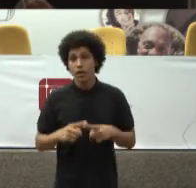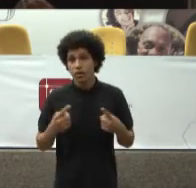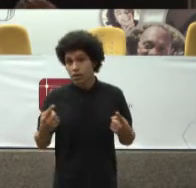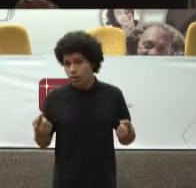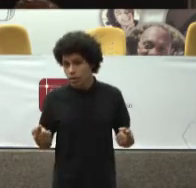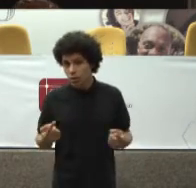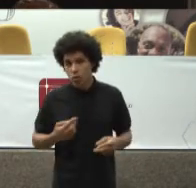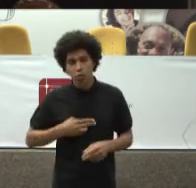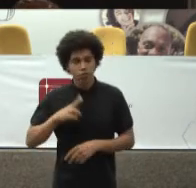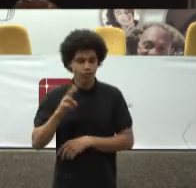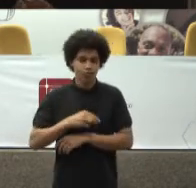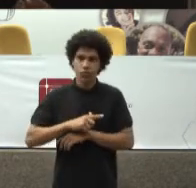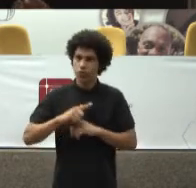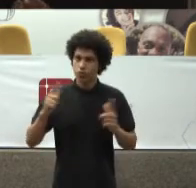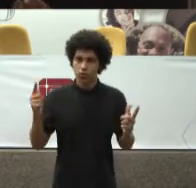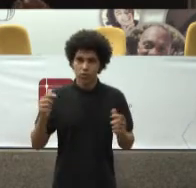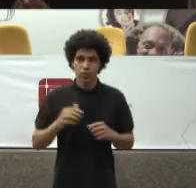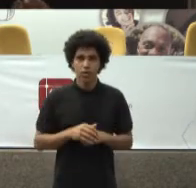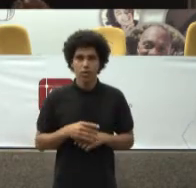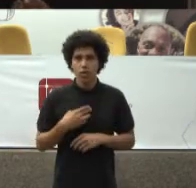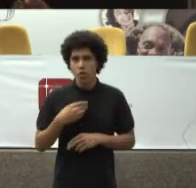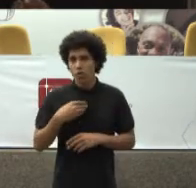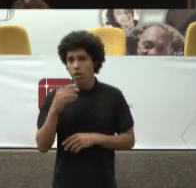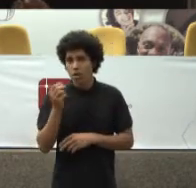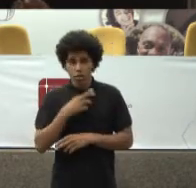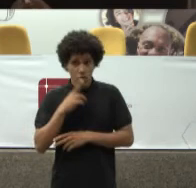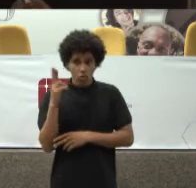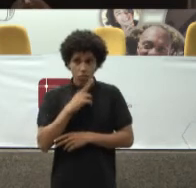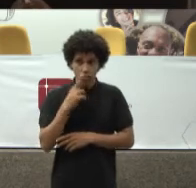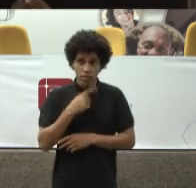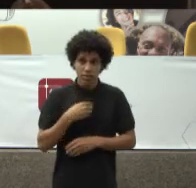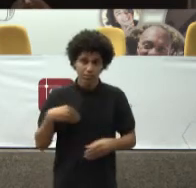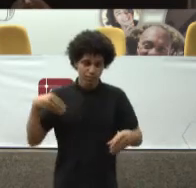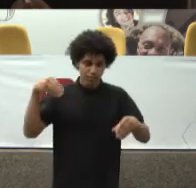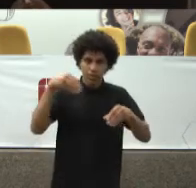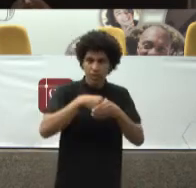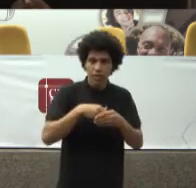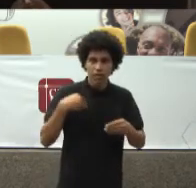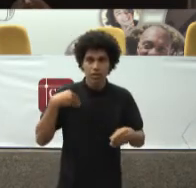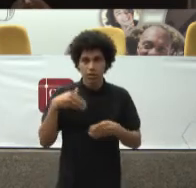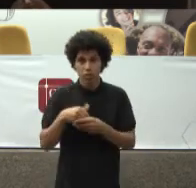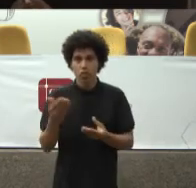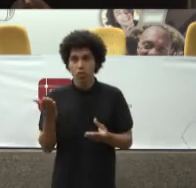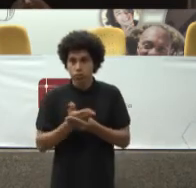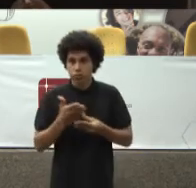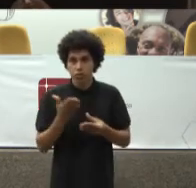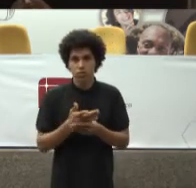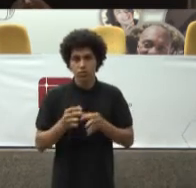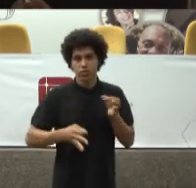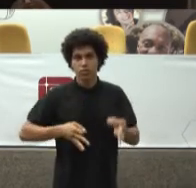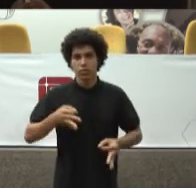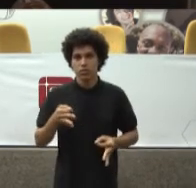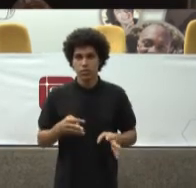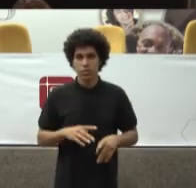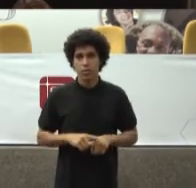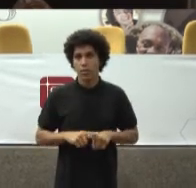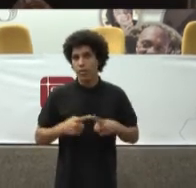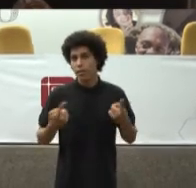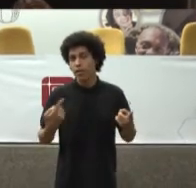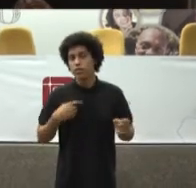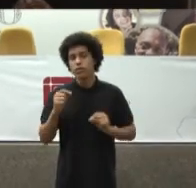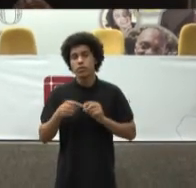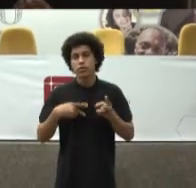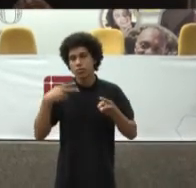Jamais Uma urgência Caberia No processo Judicial No entanto O que é que eu tenho